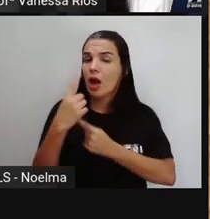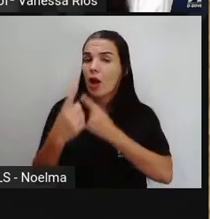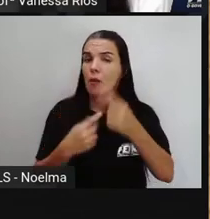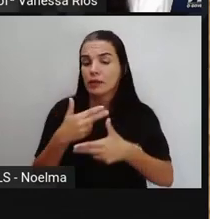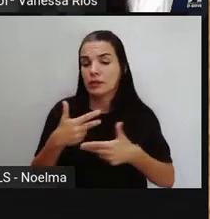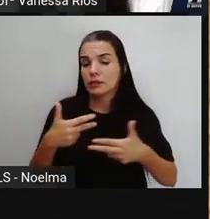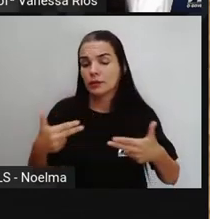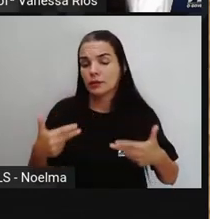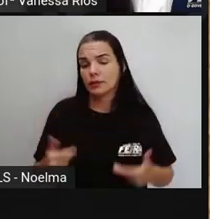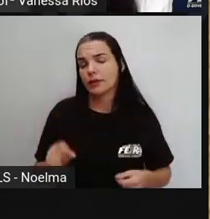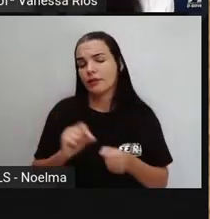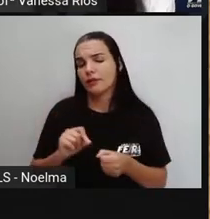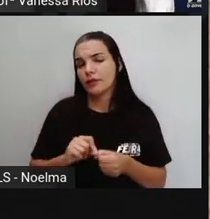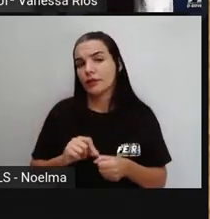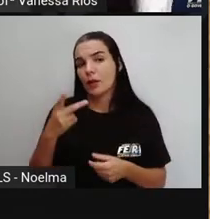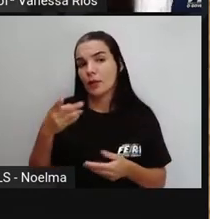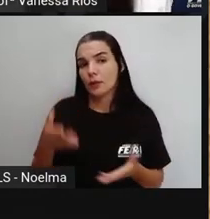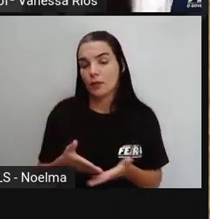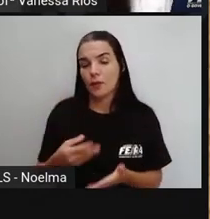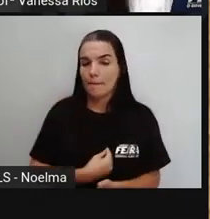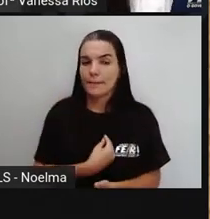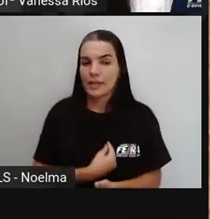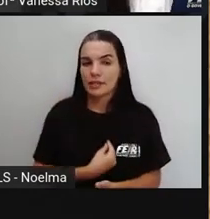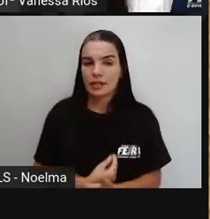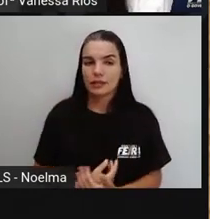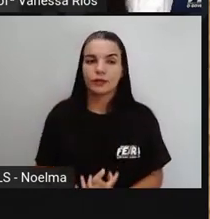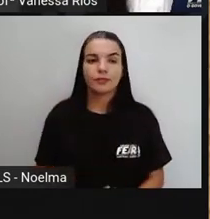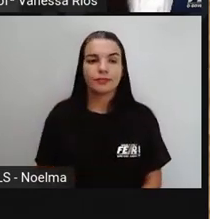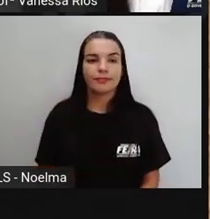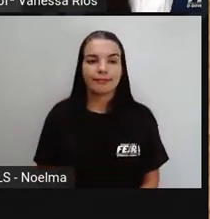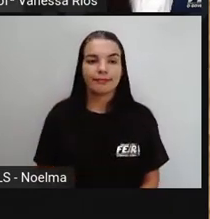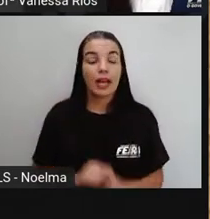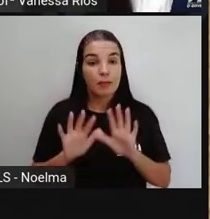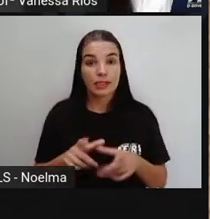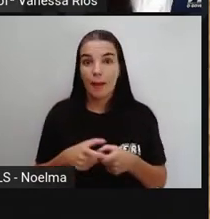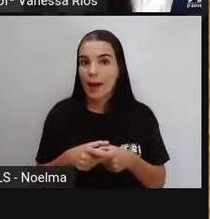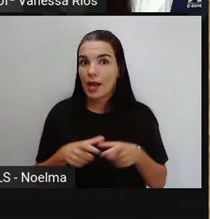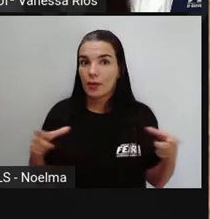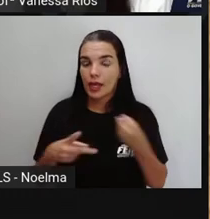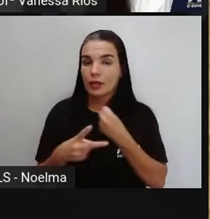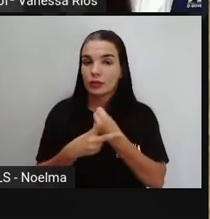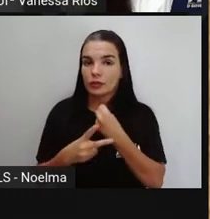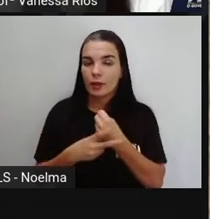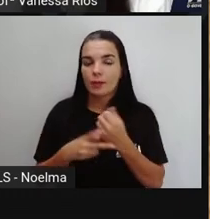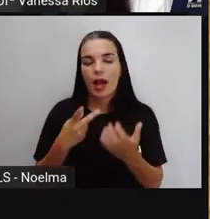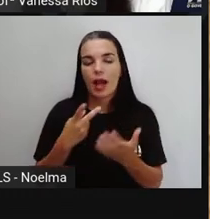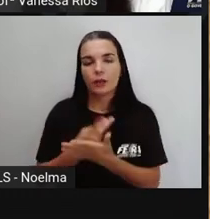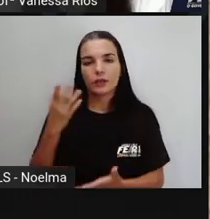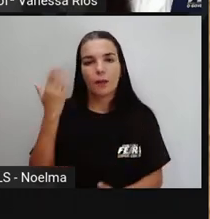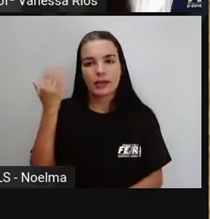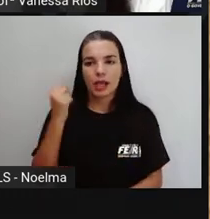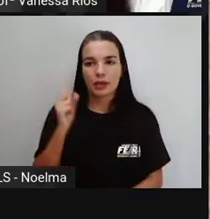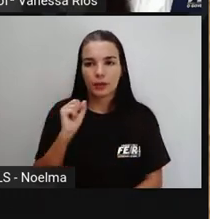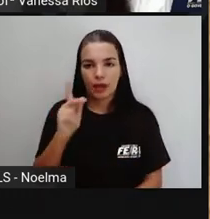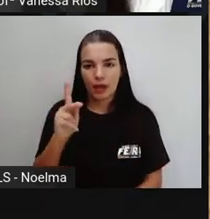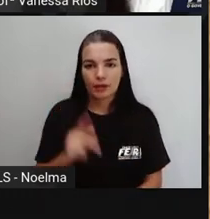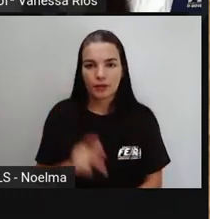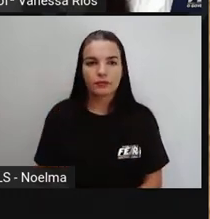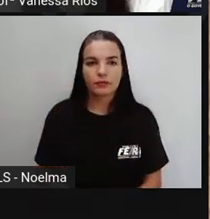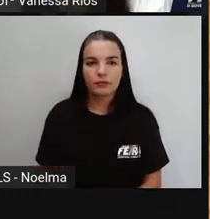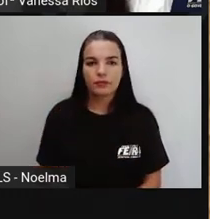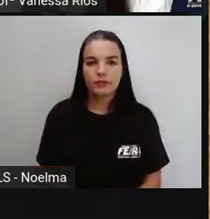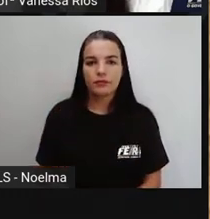presente. Mas a maioria representa ações que aconteceram, né? No passado. Vamos ver se